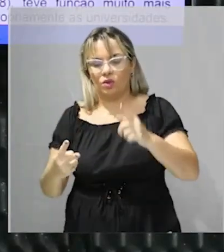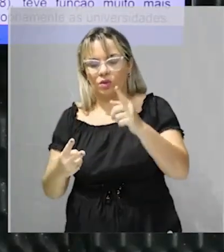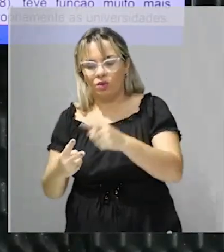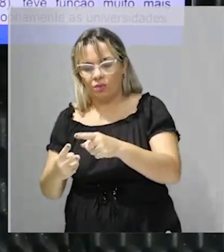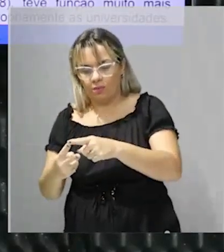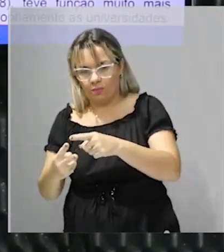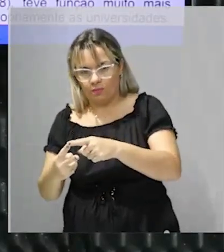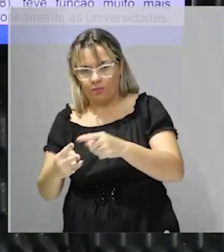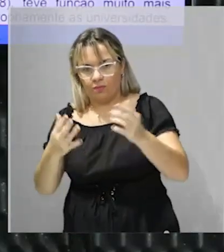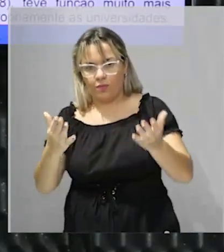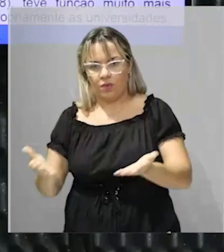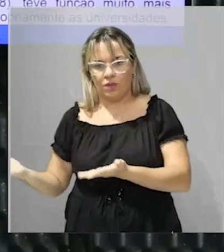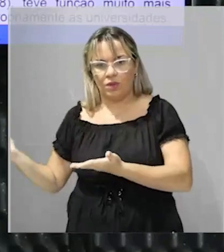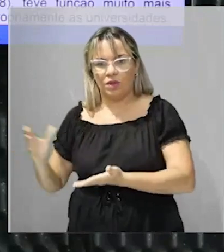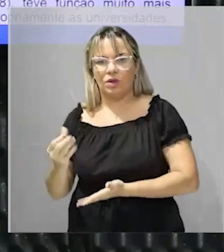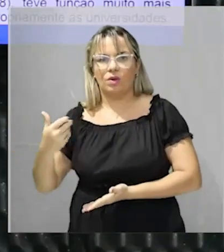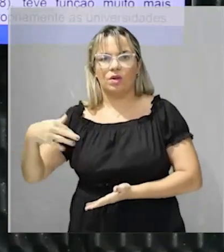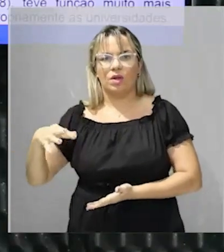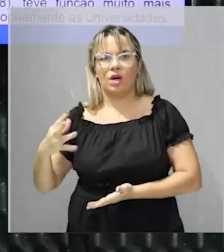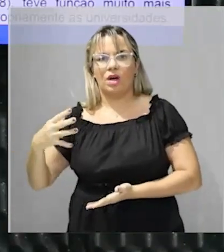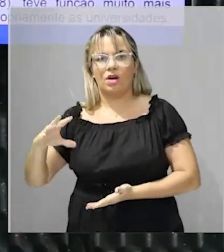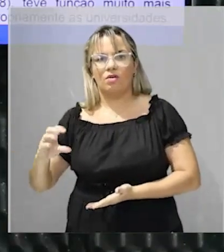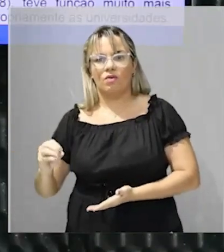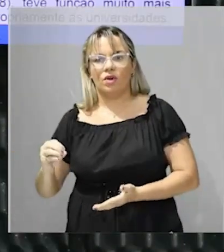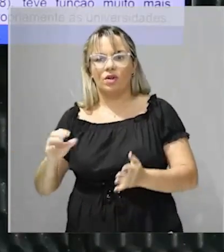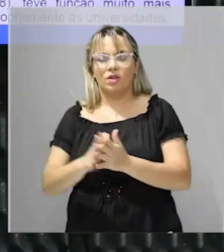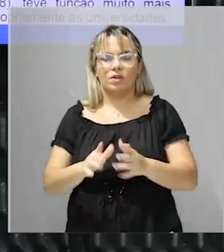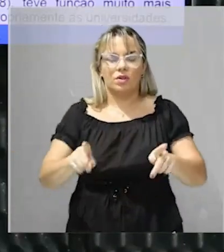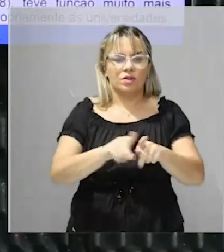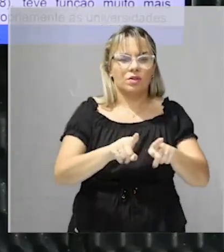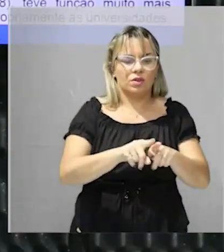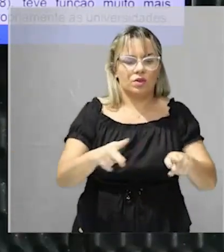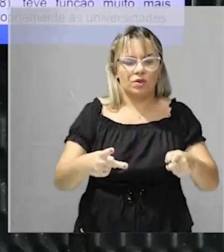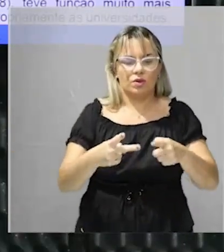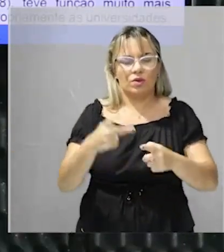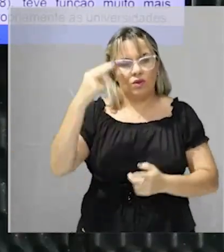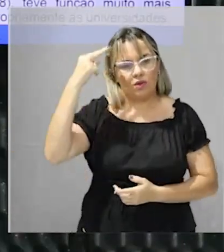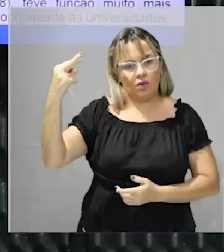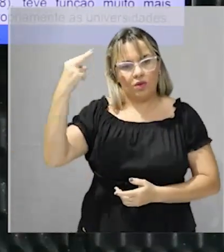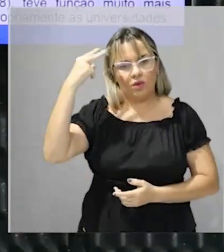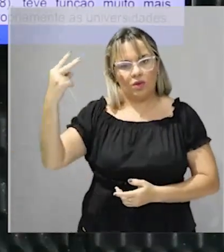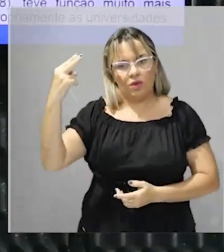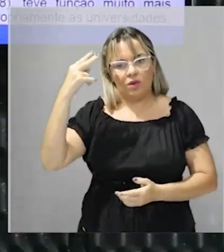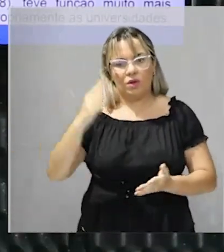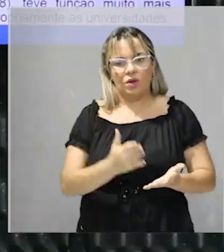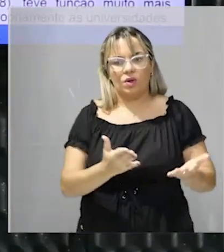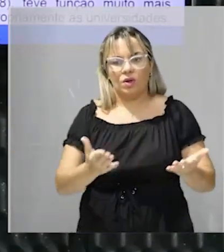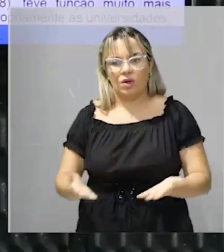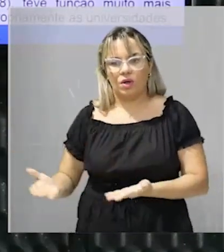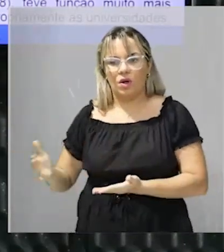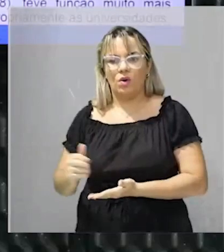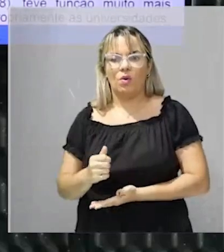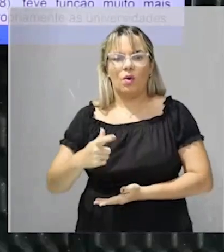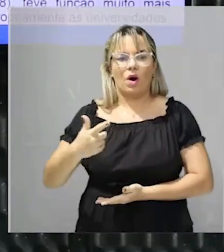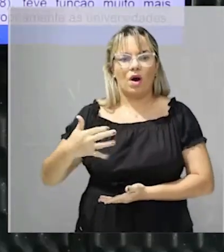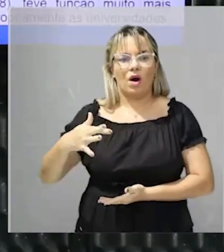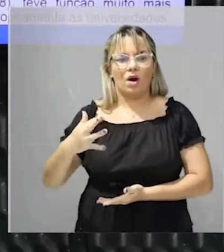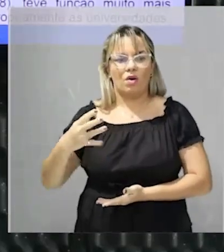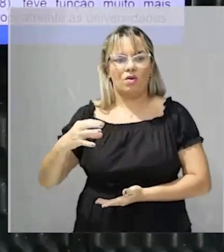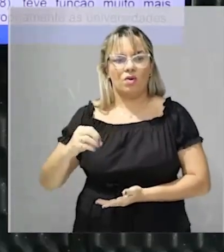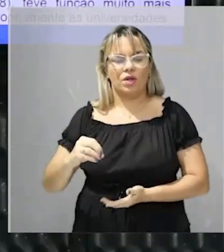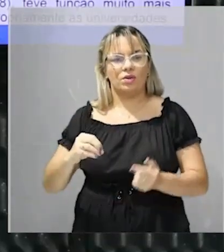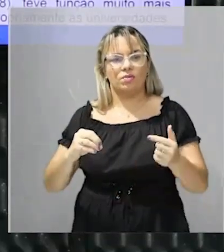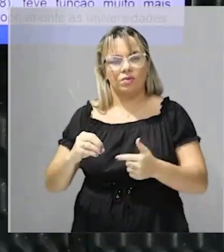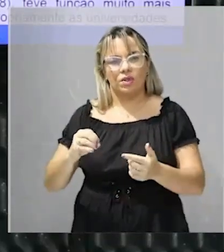que é o José Murilo de Carvalho, e um historiador mexicano, que é o Alfredo Rueda. E ele faz, justamente, uma